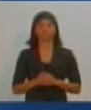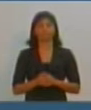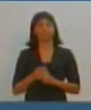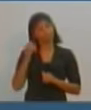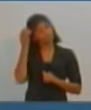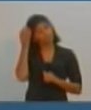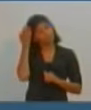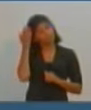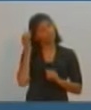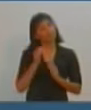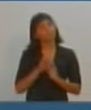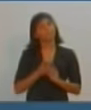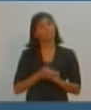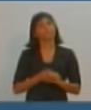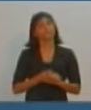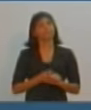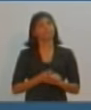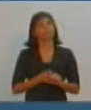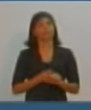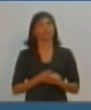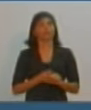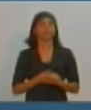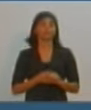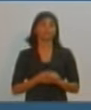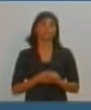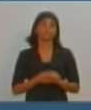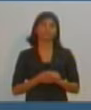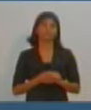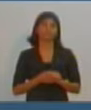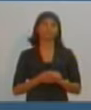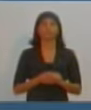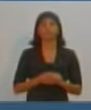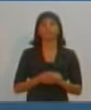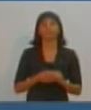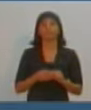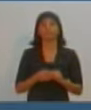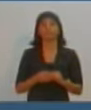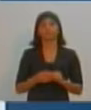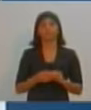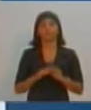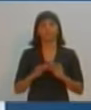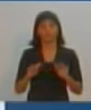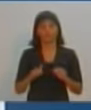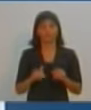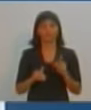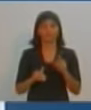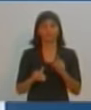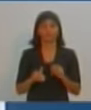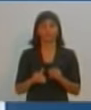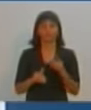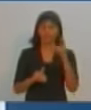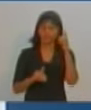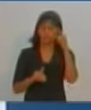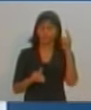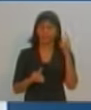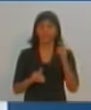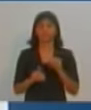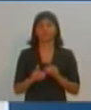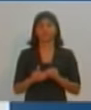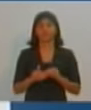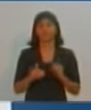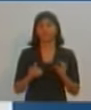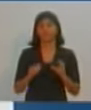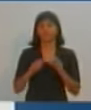Concluído, então, candidato. Dona Isete, favor, 30 segundos. O nosso partido tem uma ideia bem peculiar sobre a Vila